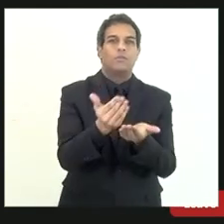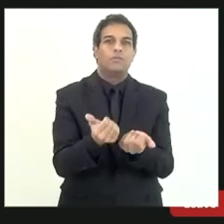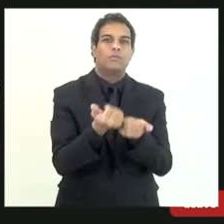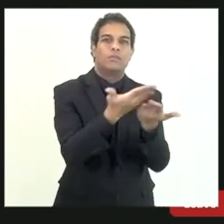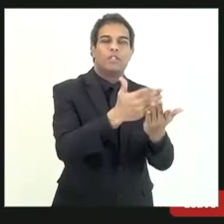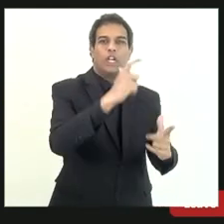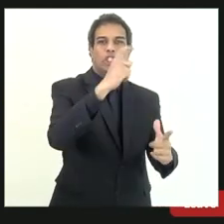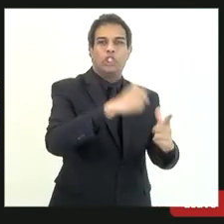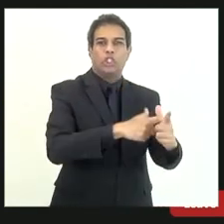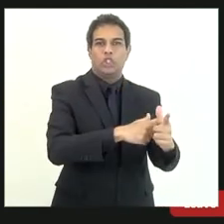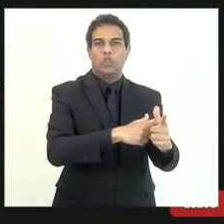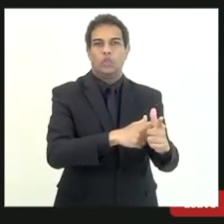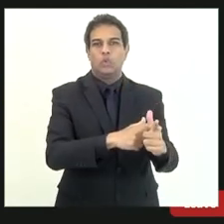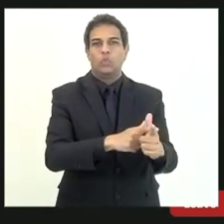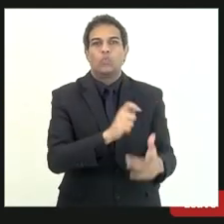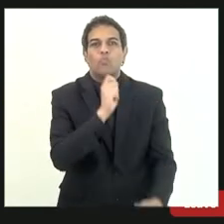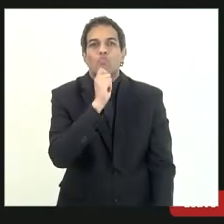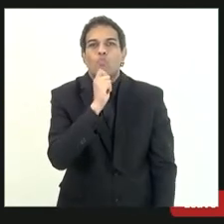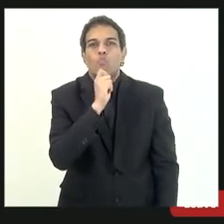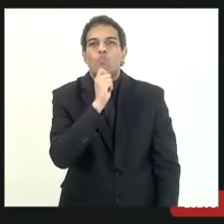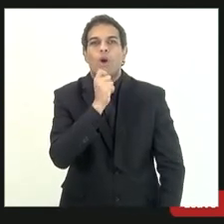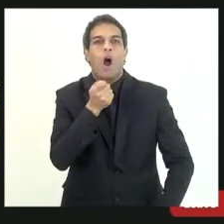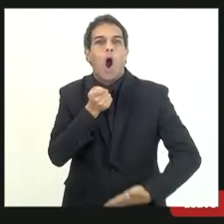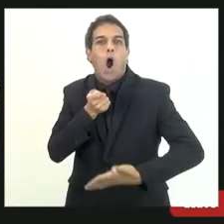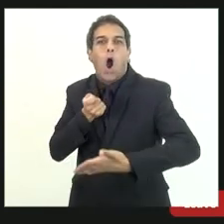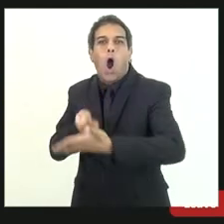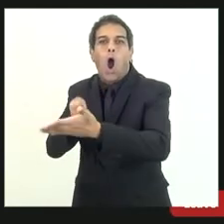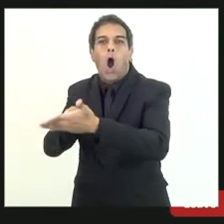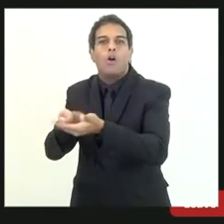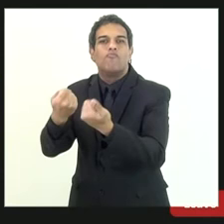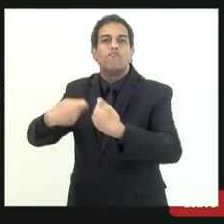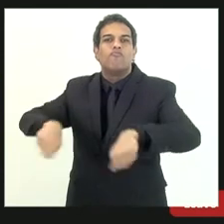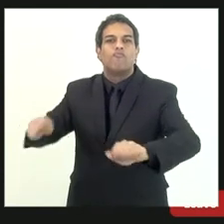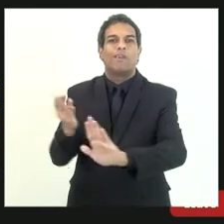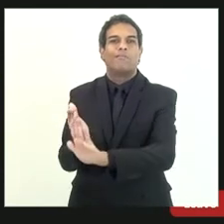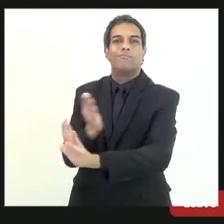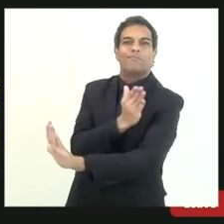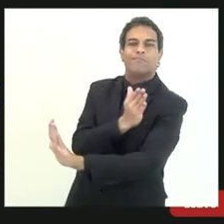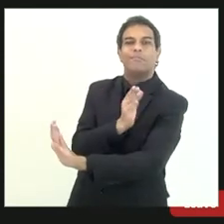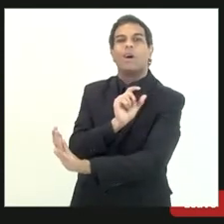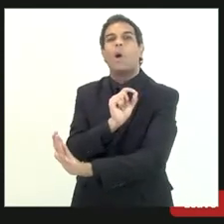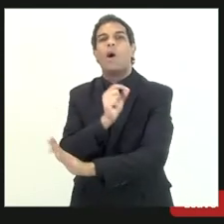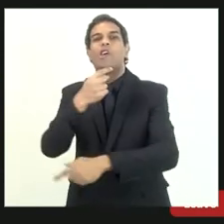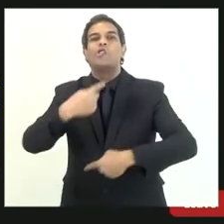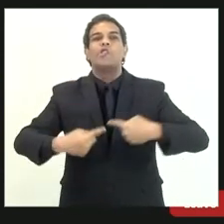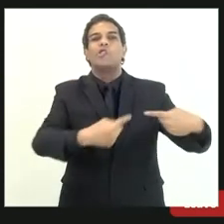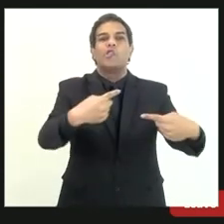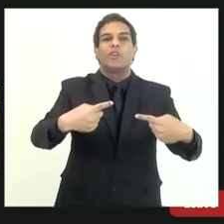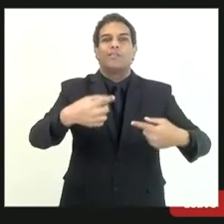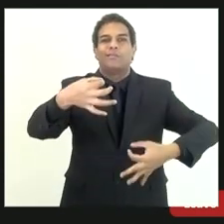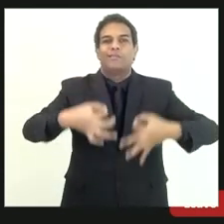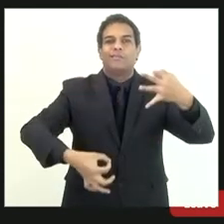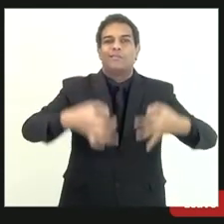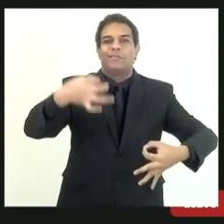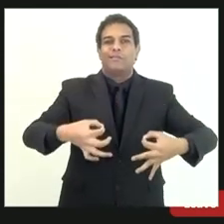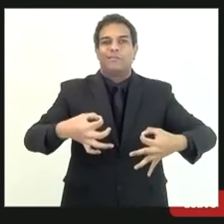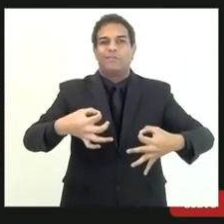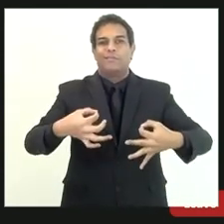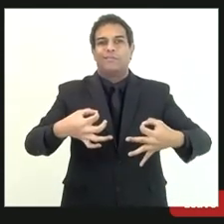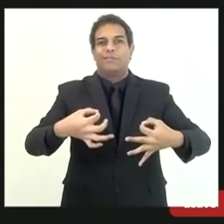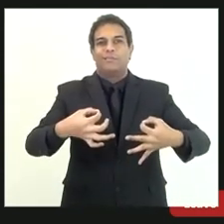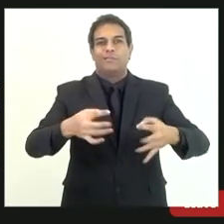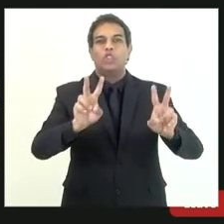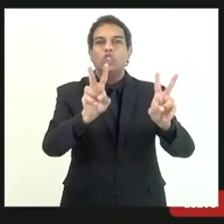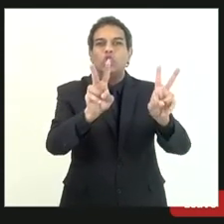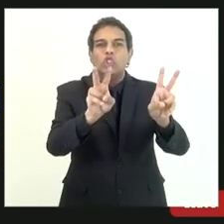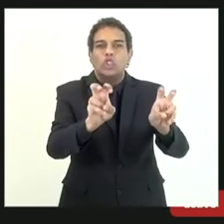não há nenhuma etapa de cobrança pendente apenas a discussão judicial do